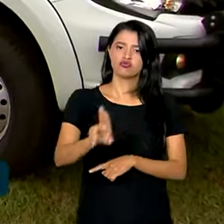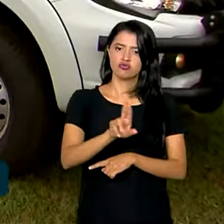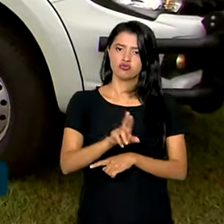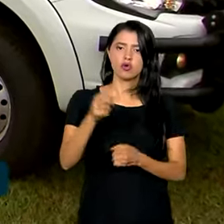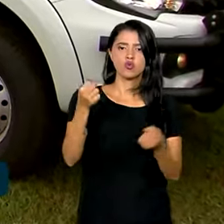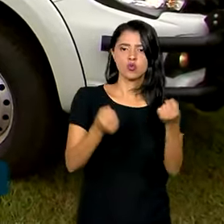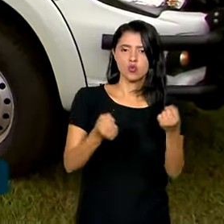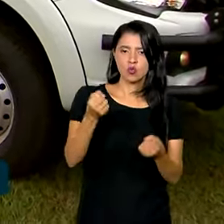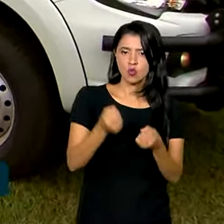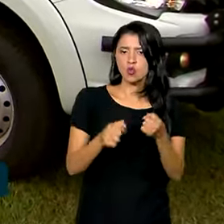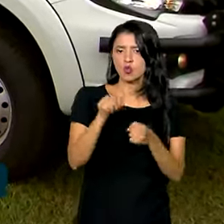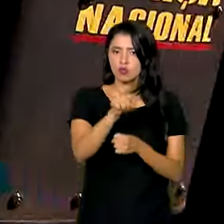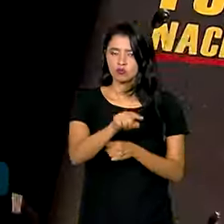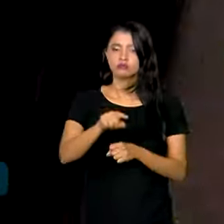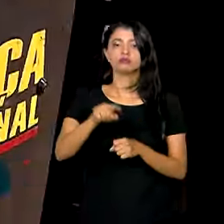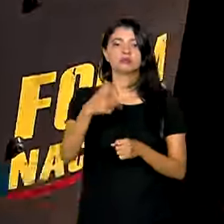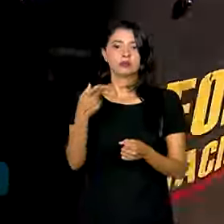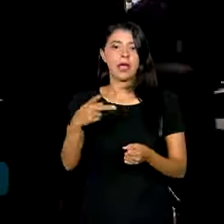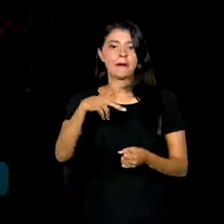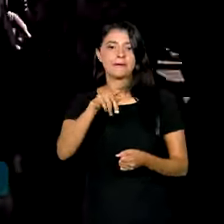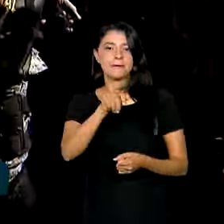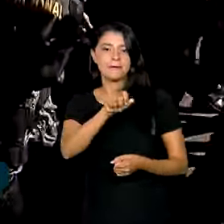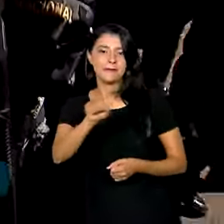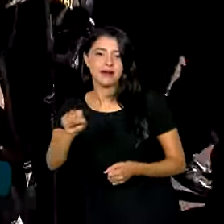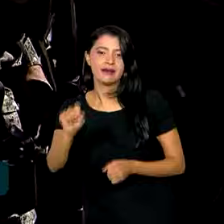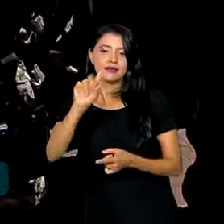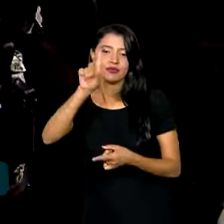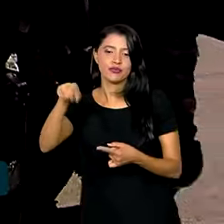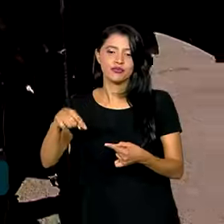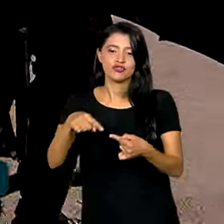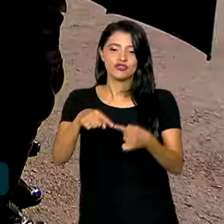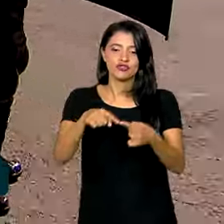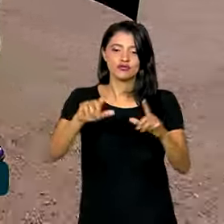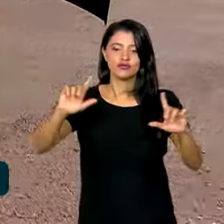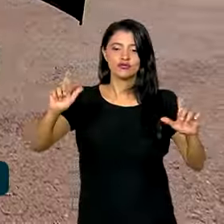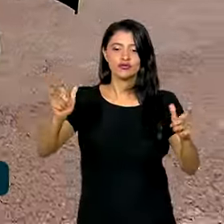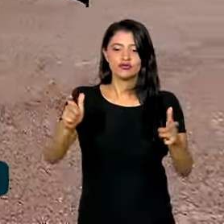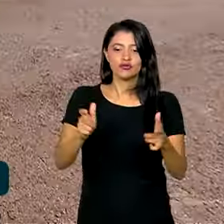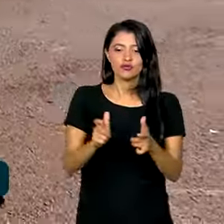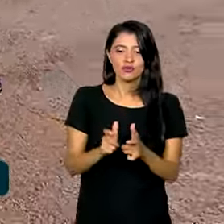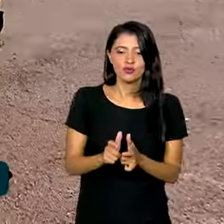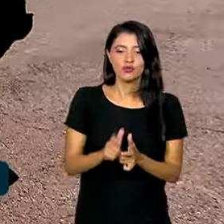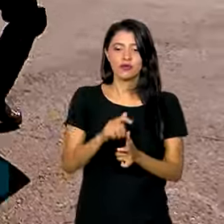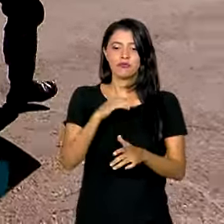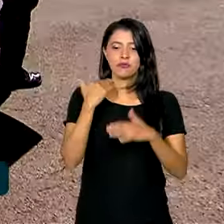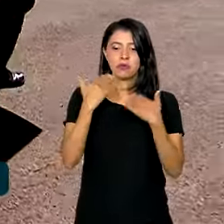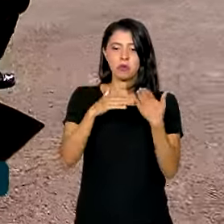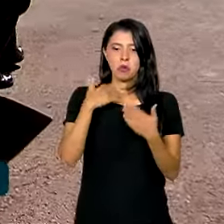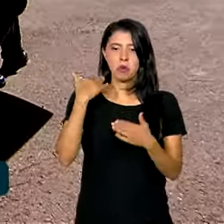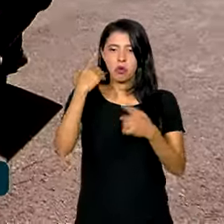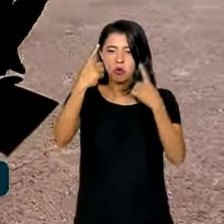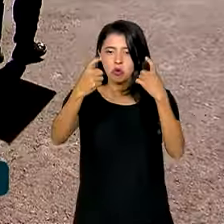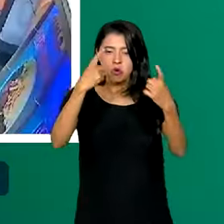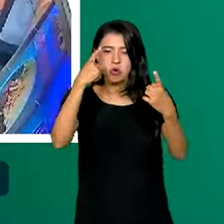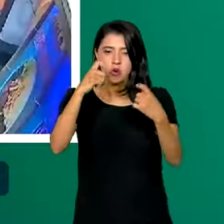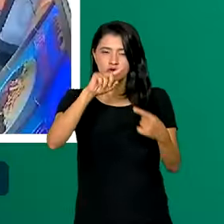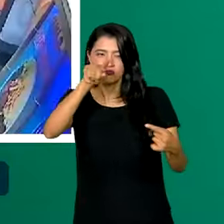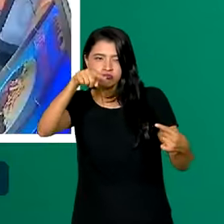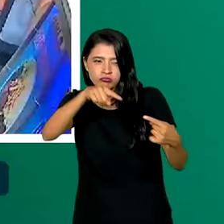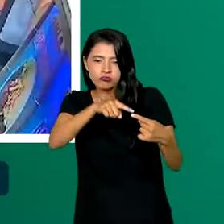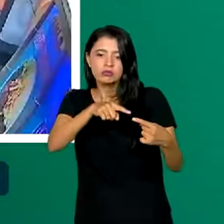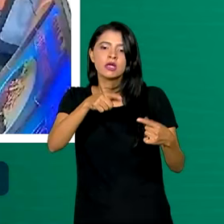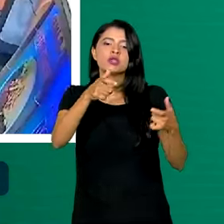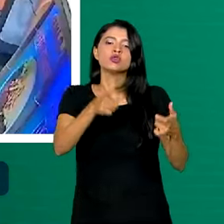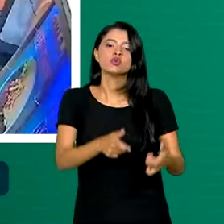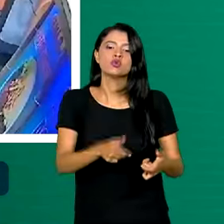veículos na Operação Paz, que tem como objetivo reduzir as mortes violentas e intencionais em